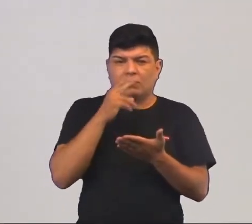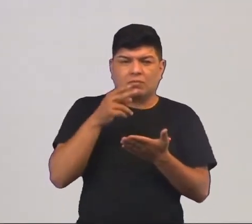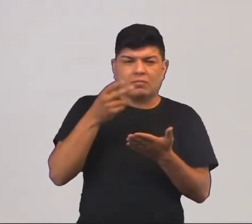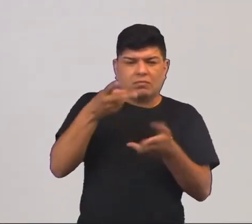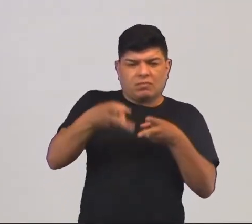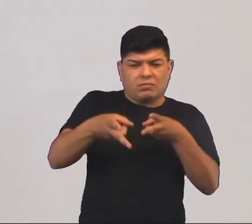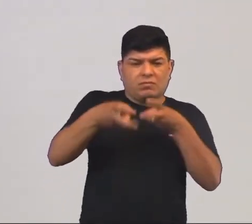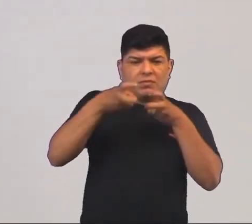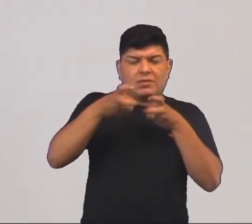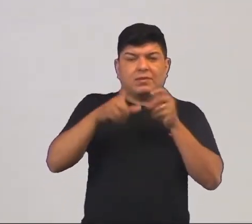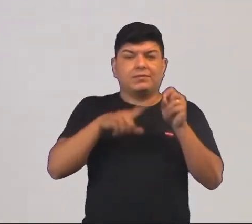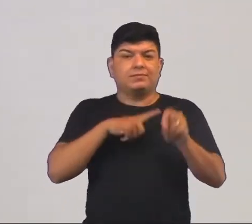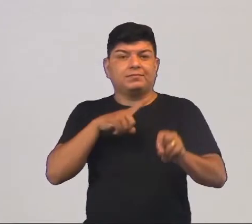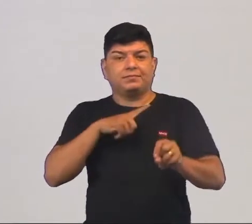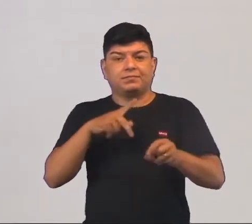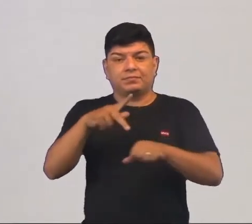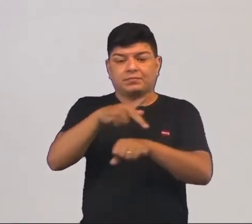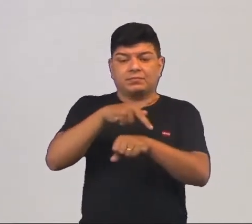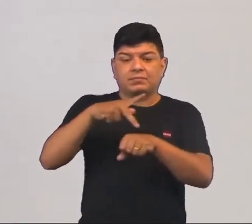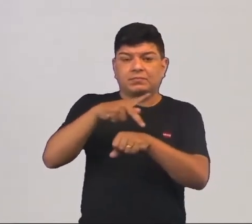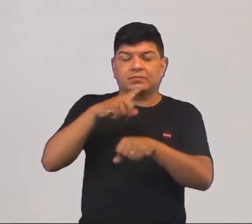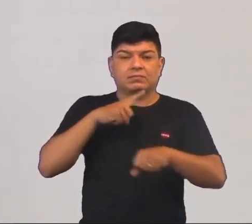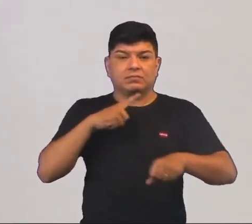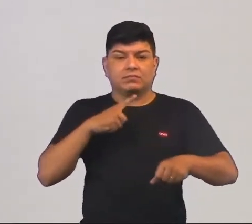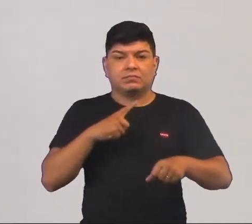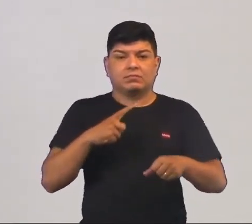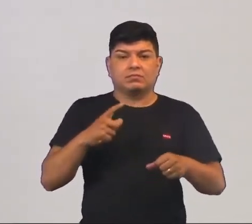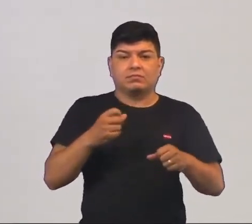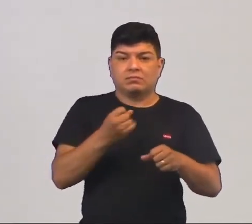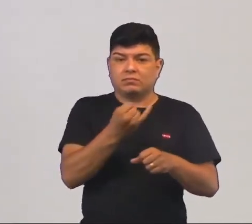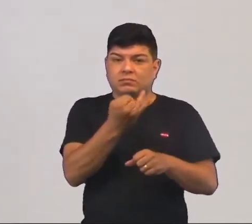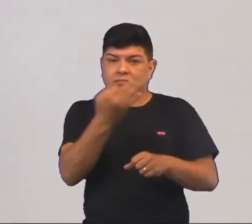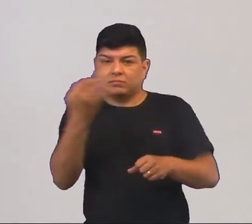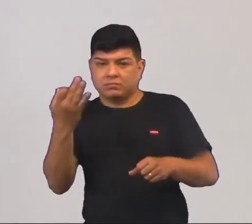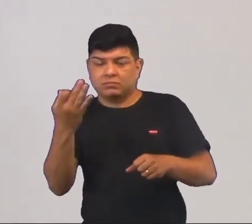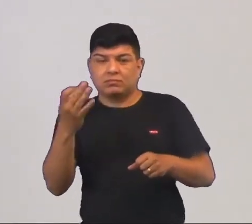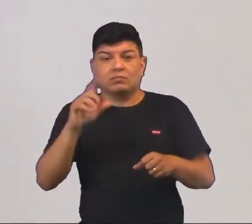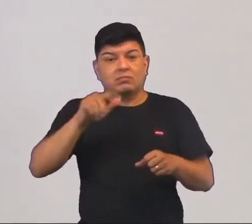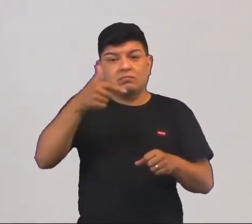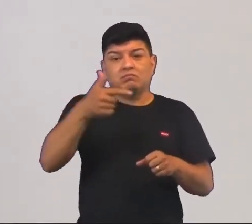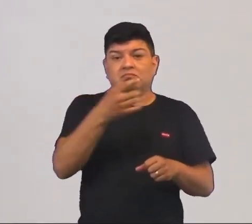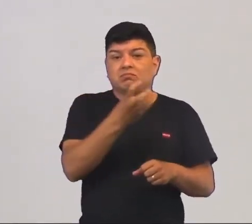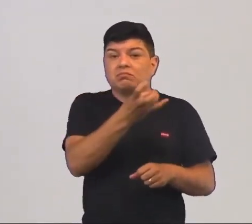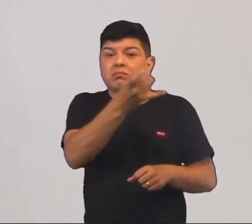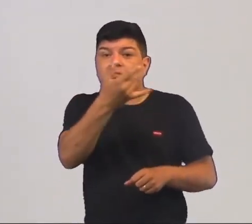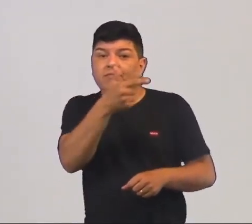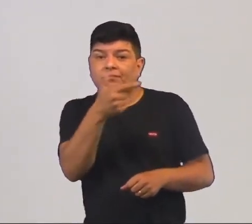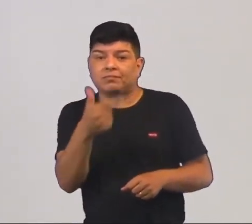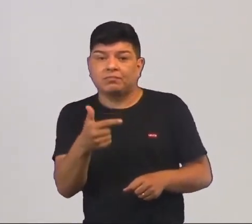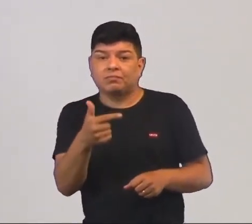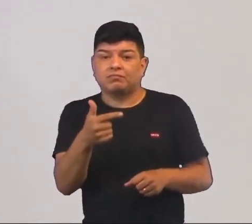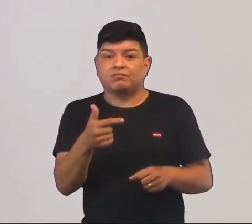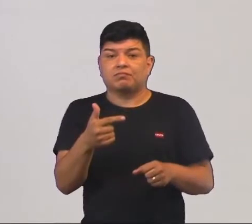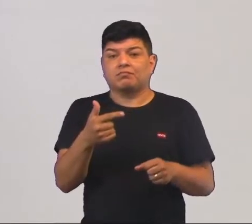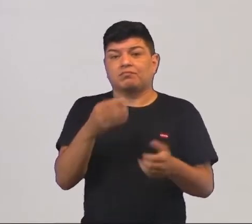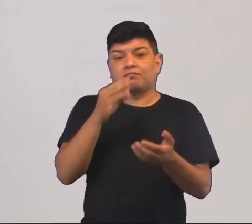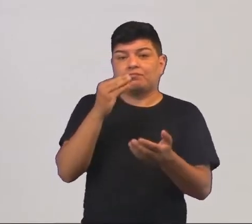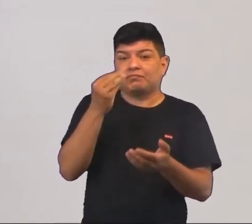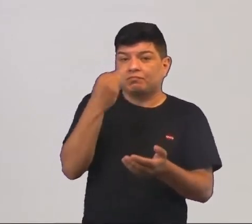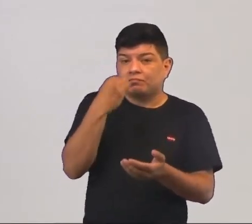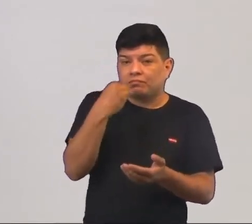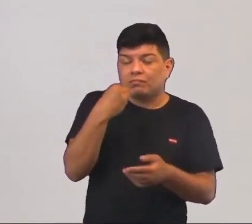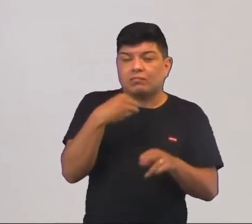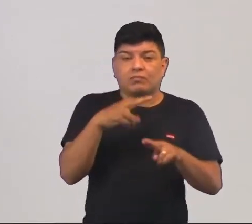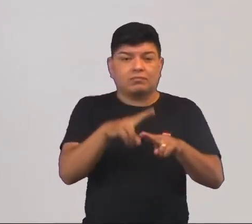perceber que existem países que têm uma grande concentração desses minerais e outros não. São pobres nesses recursos